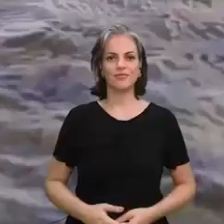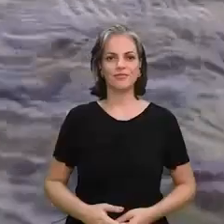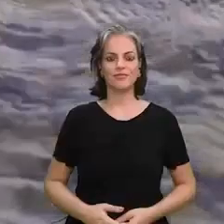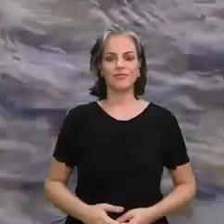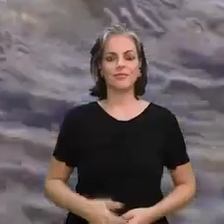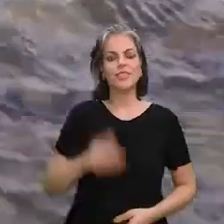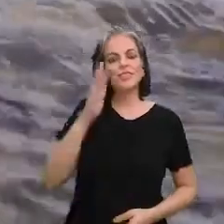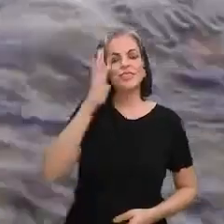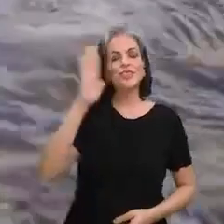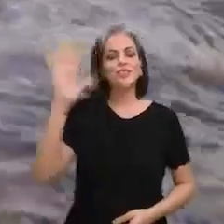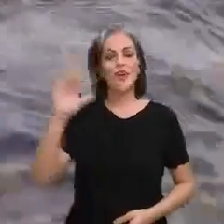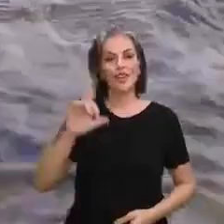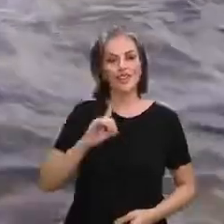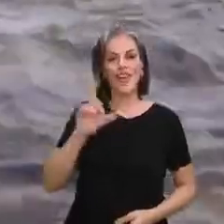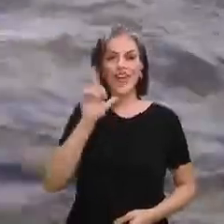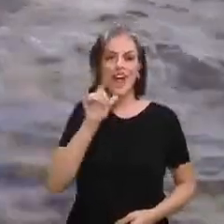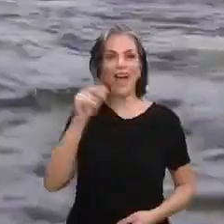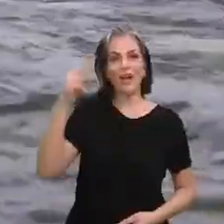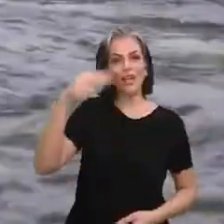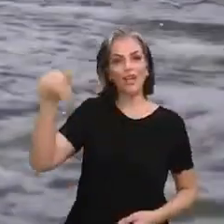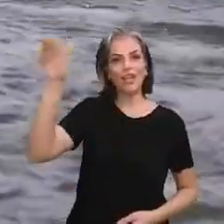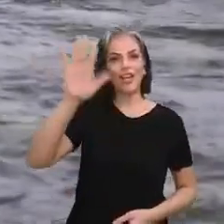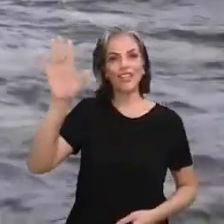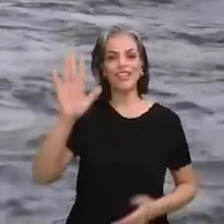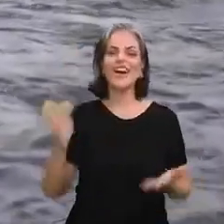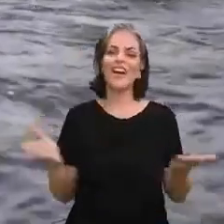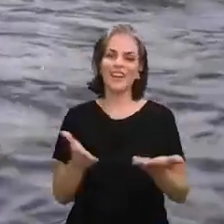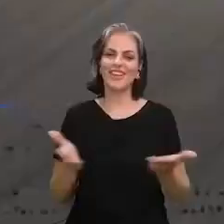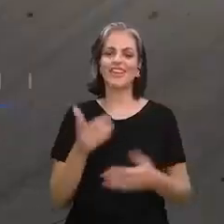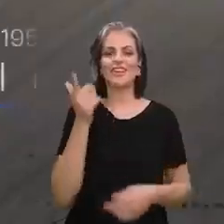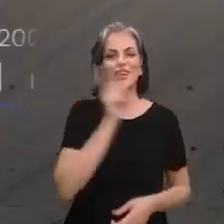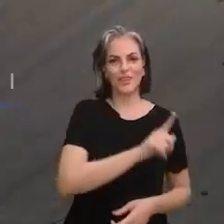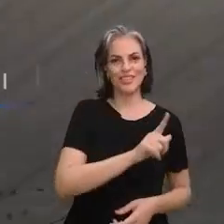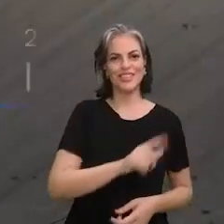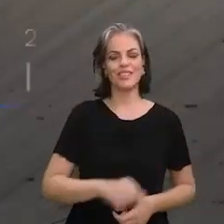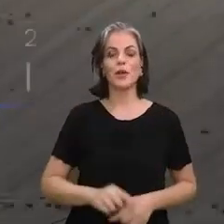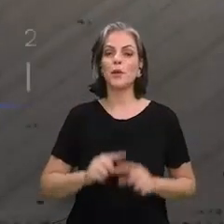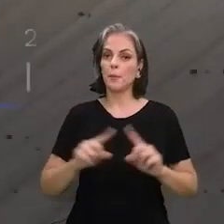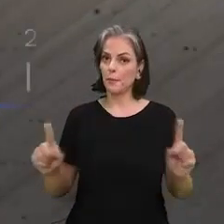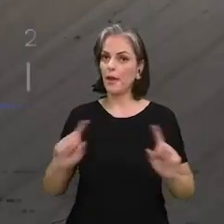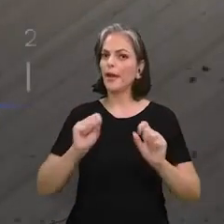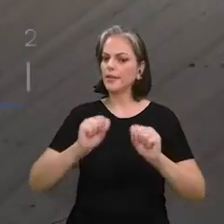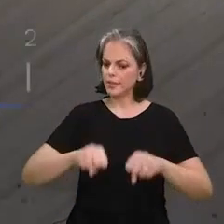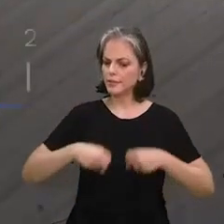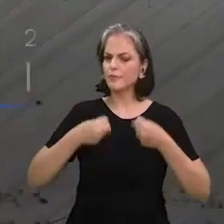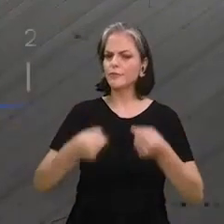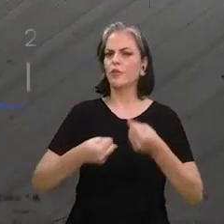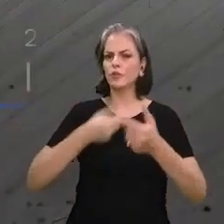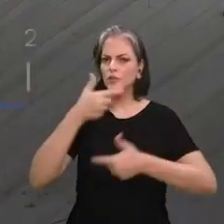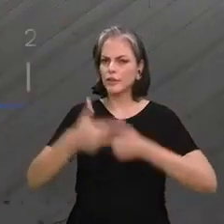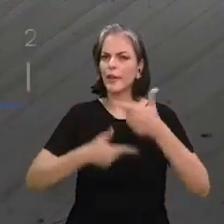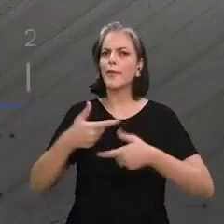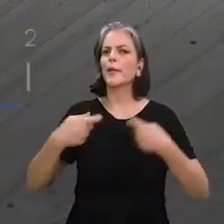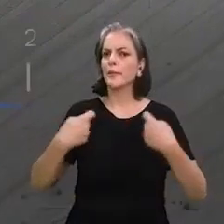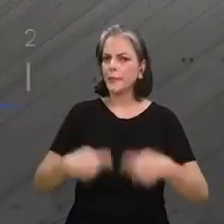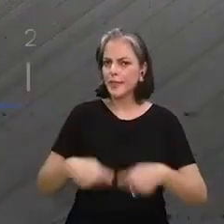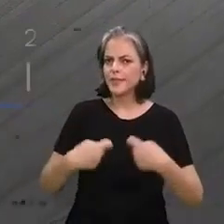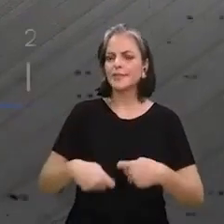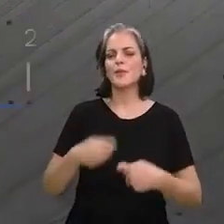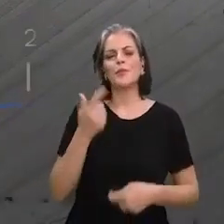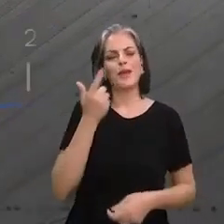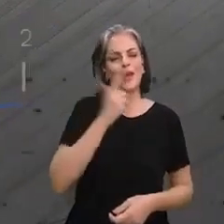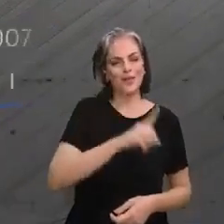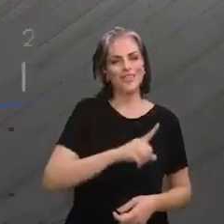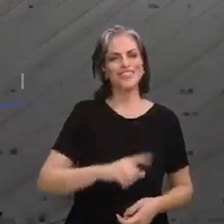O sonho de ver a água chegar ao Nordeste agora é realidade. Foi necessário muito trabalho e dedicação para que pudéssemos